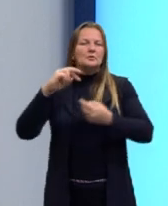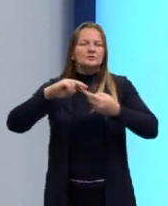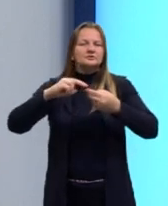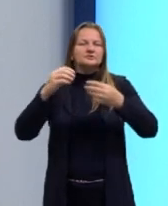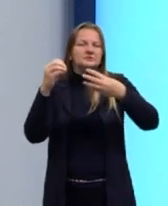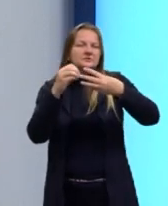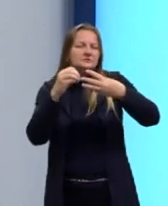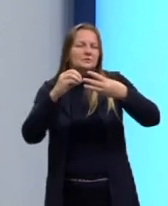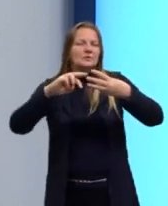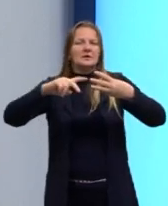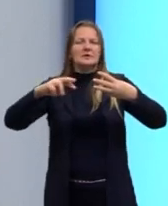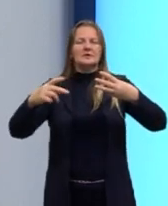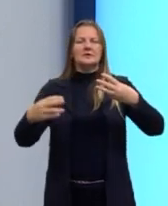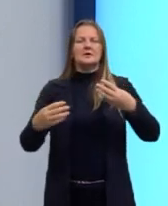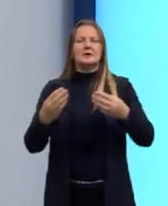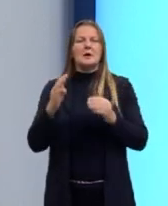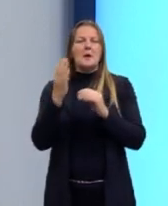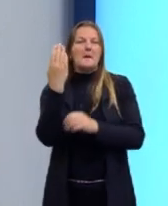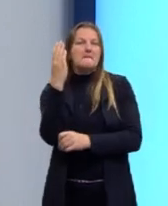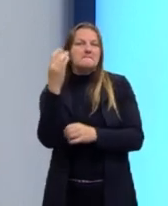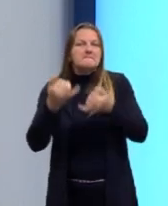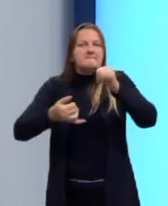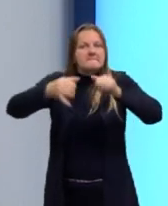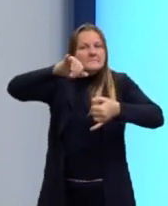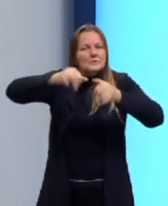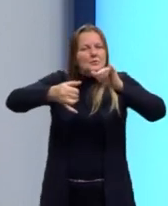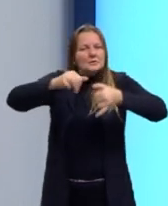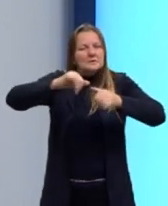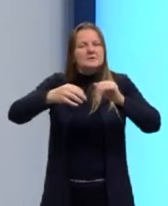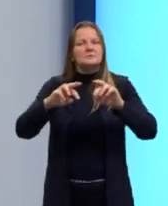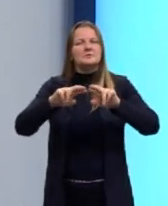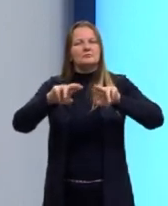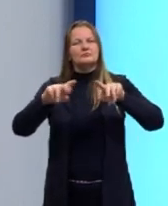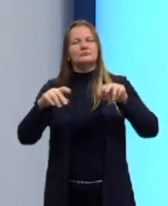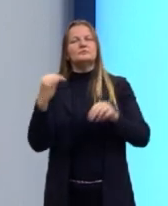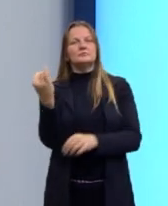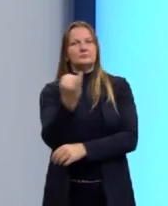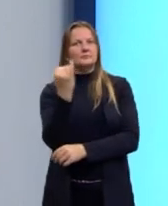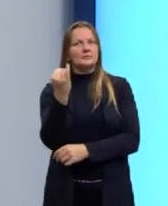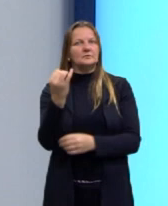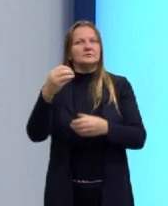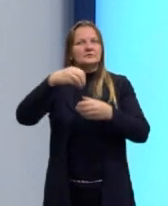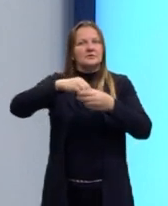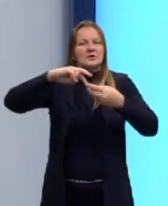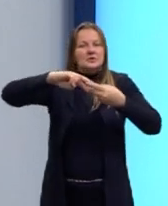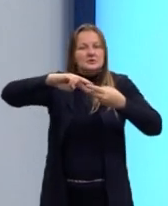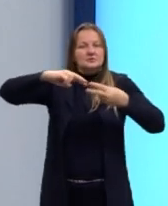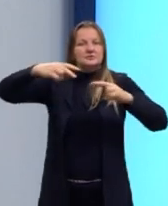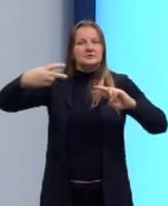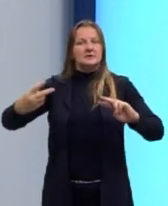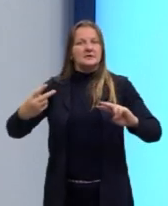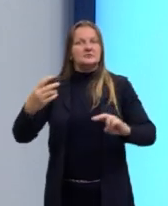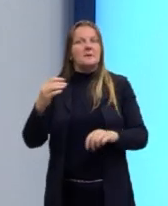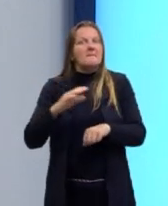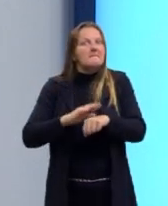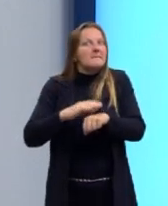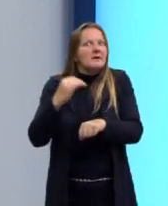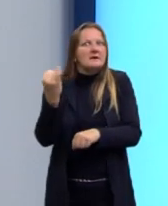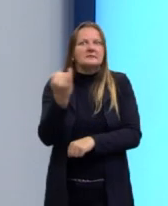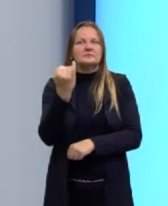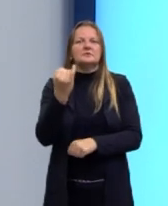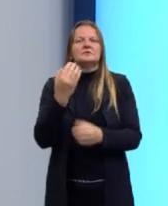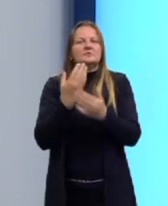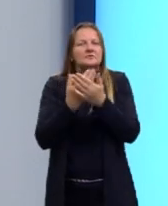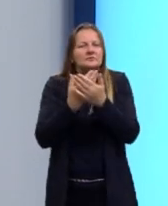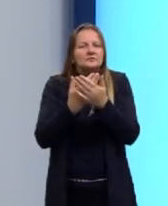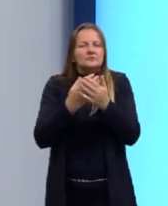anatomia comparada, bioquímica, muito importante também, né, genética, principalmente, e também o estudo